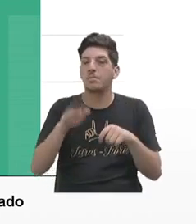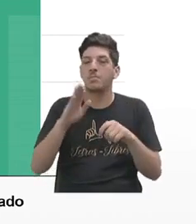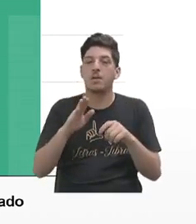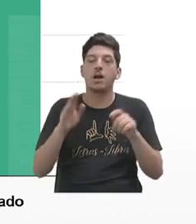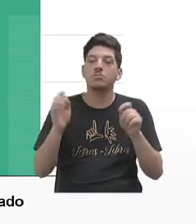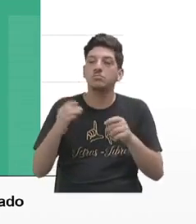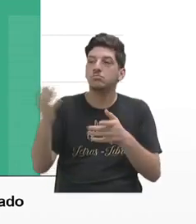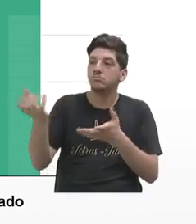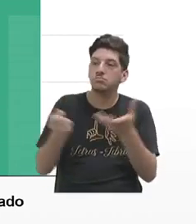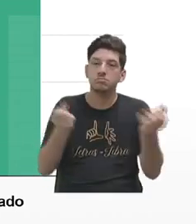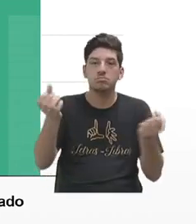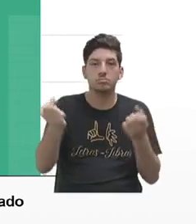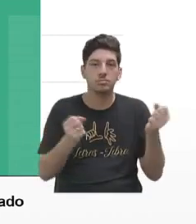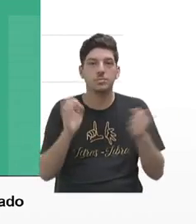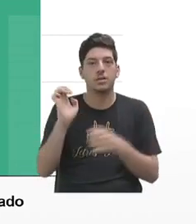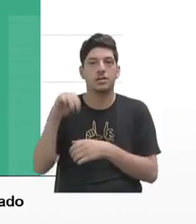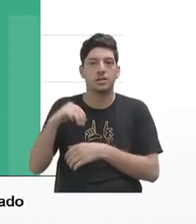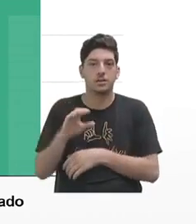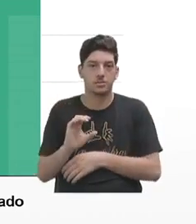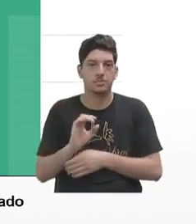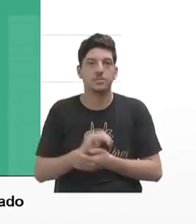para a empresa mineira de comunicação.